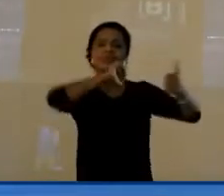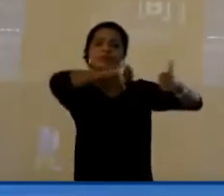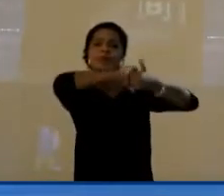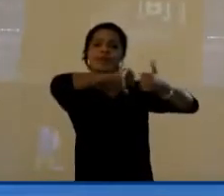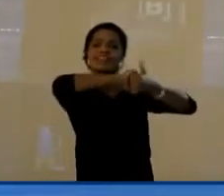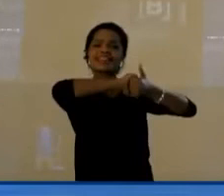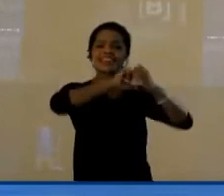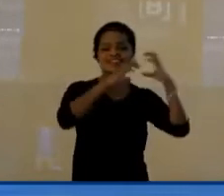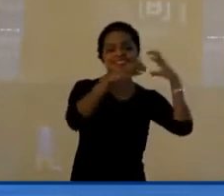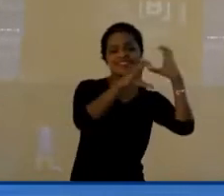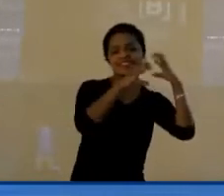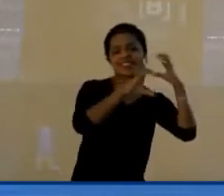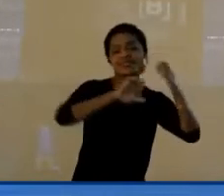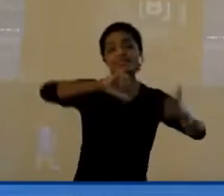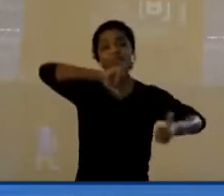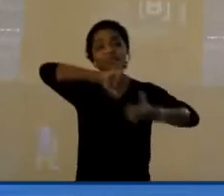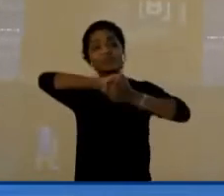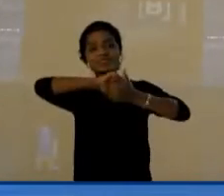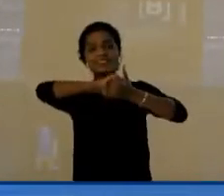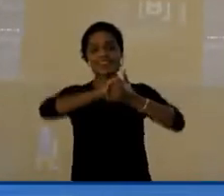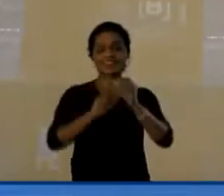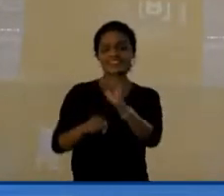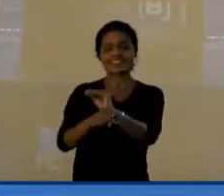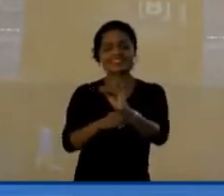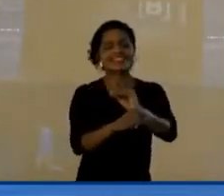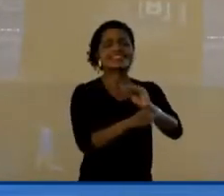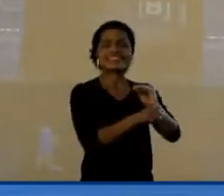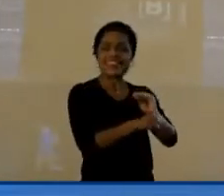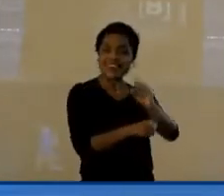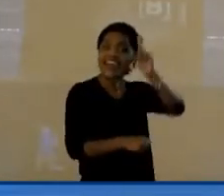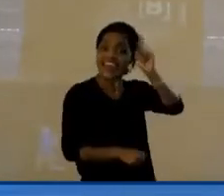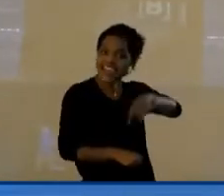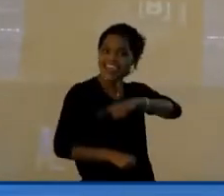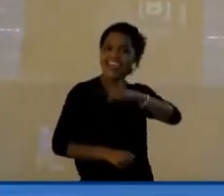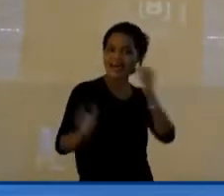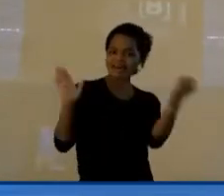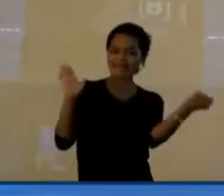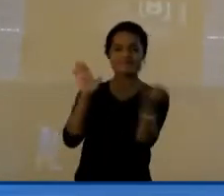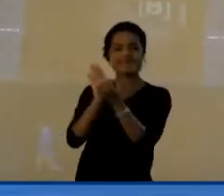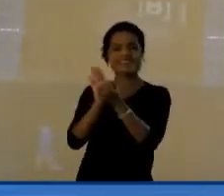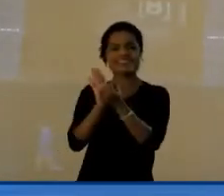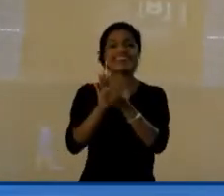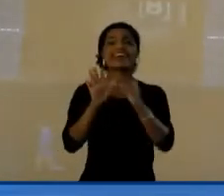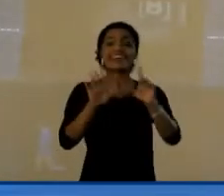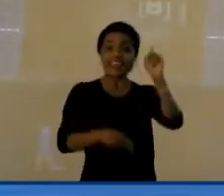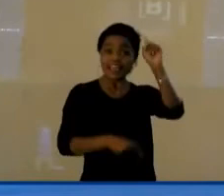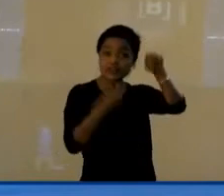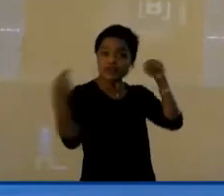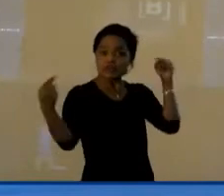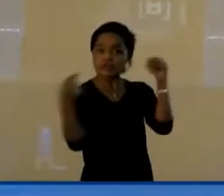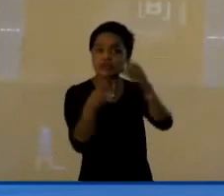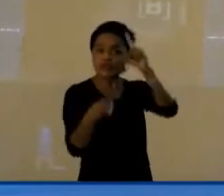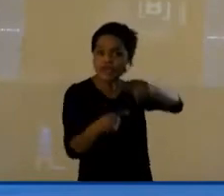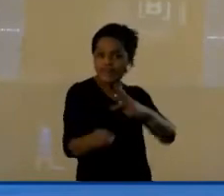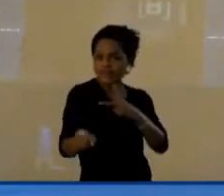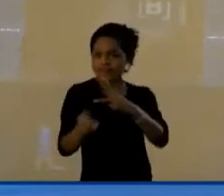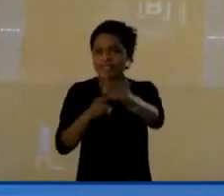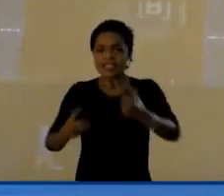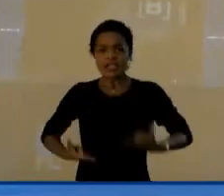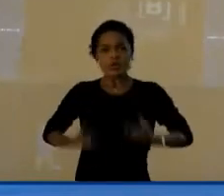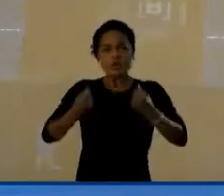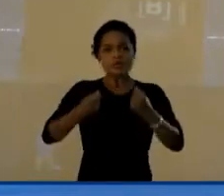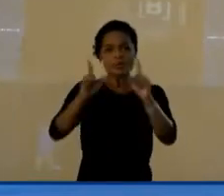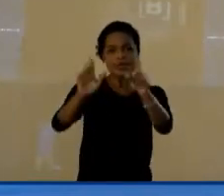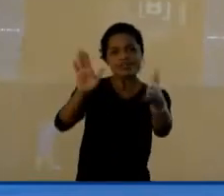científica e uma qualidade assistencial. Essa é a nossa marca. Nossa missão é vencer o câncer. Mas nosso